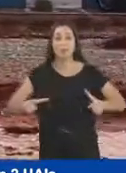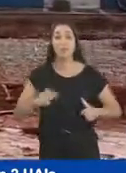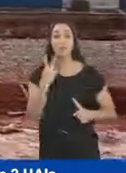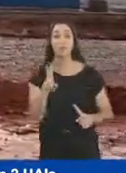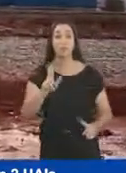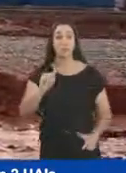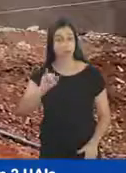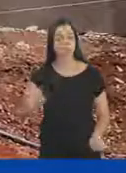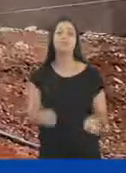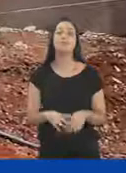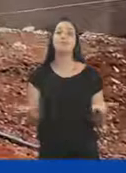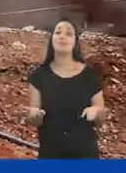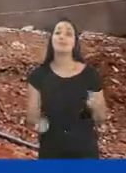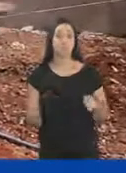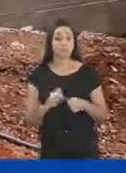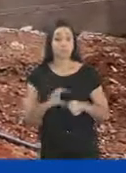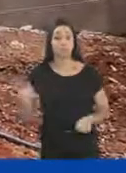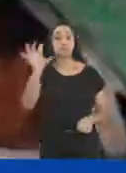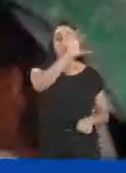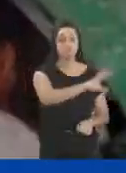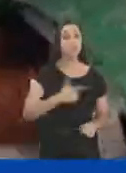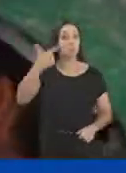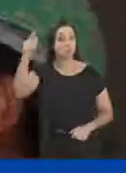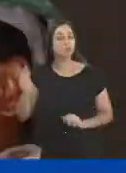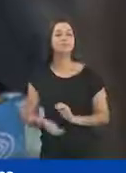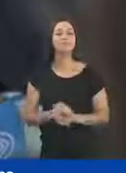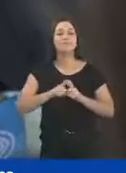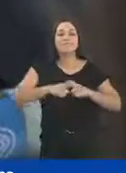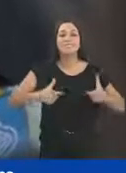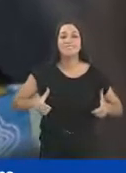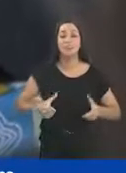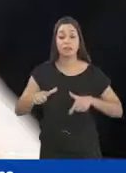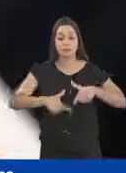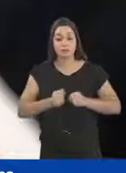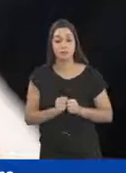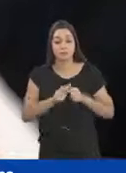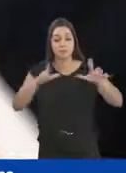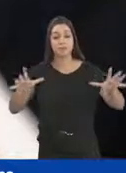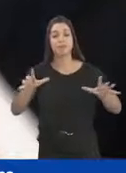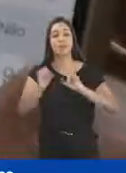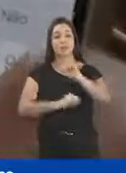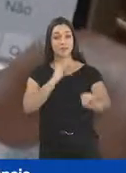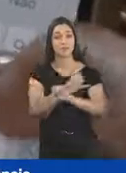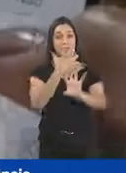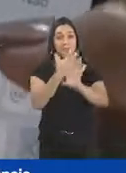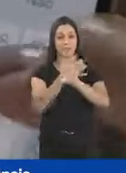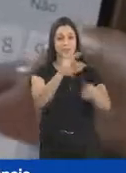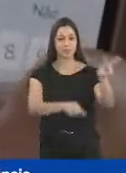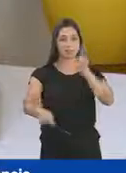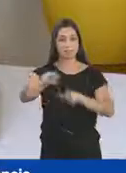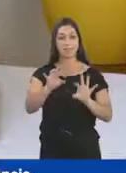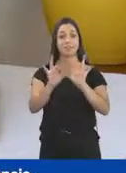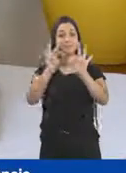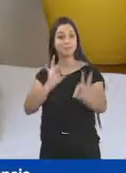ampliação em duas ruas e agora vai fazer nas outras unidades. Vai ampliar a oferta de serviços de telemedicina, médico virtual